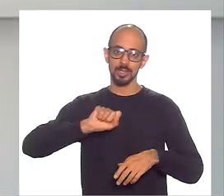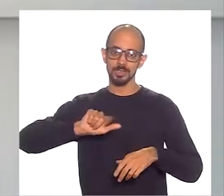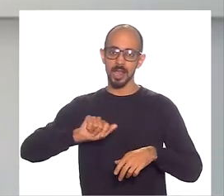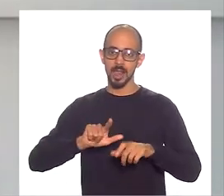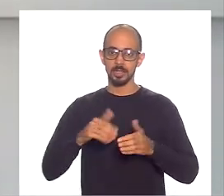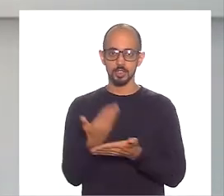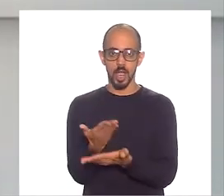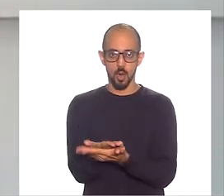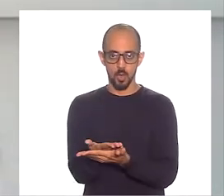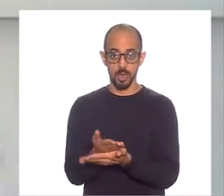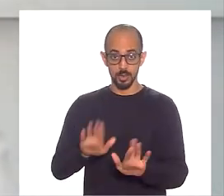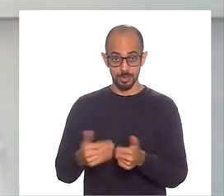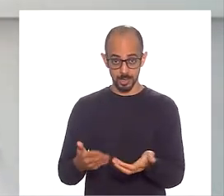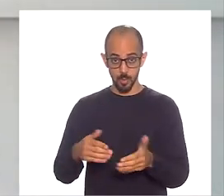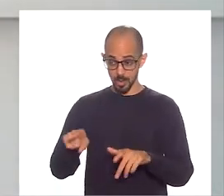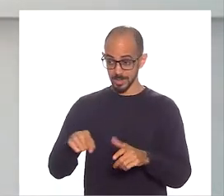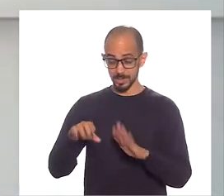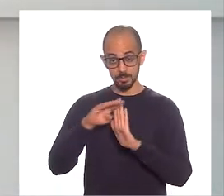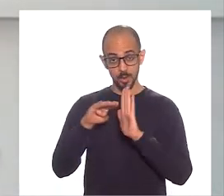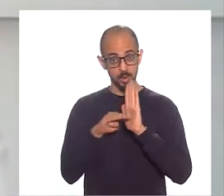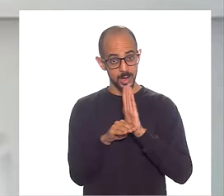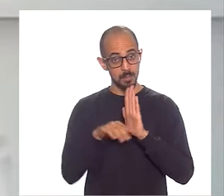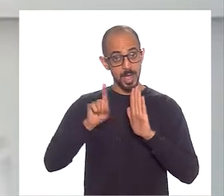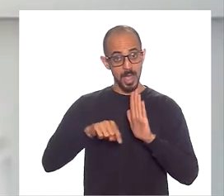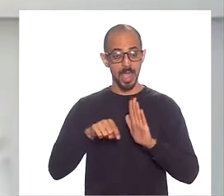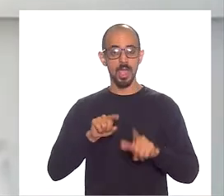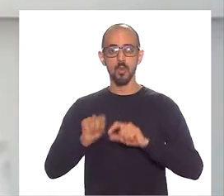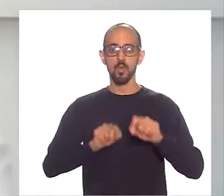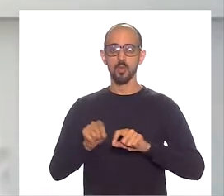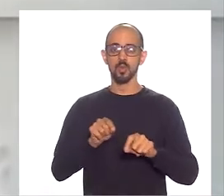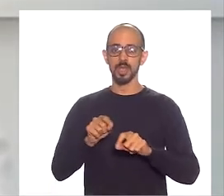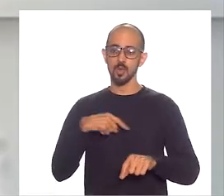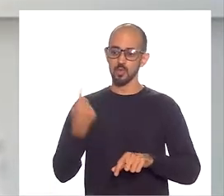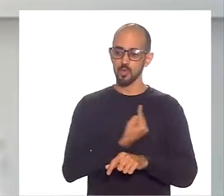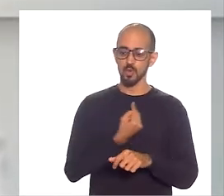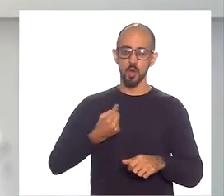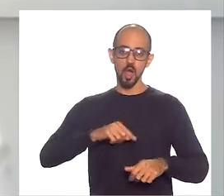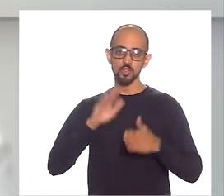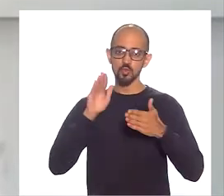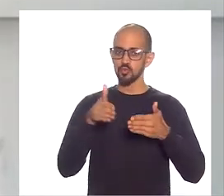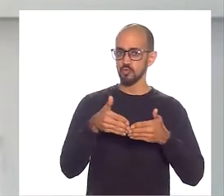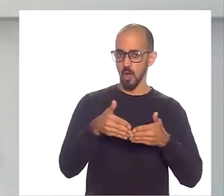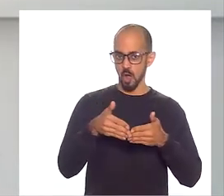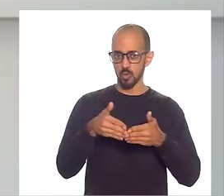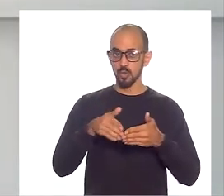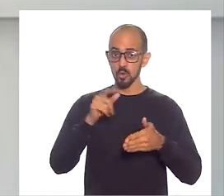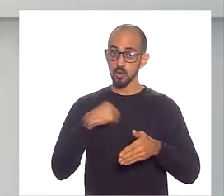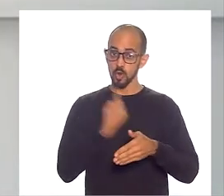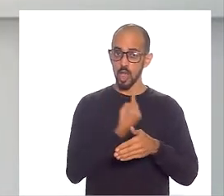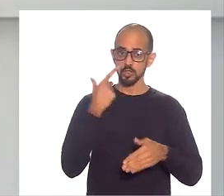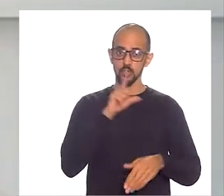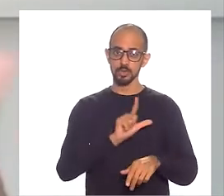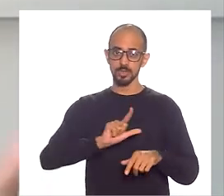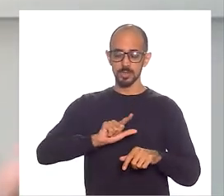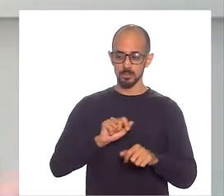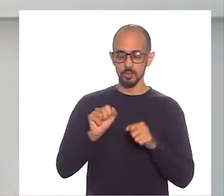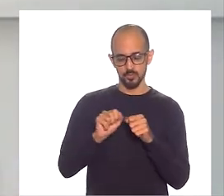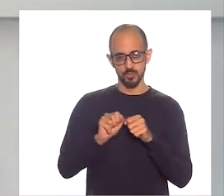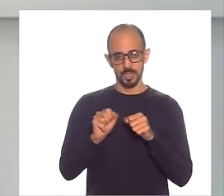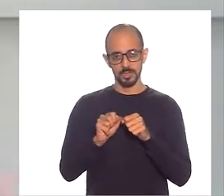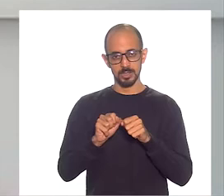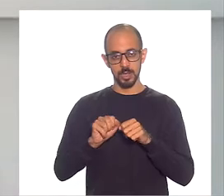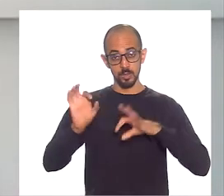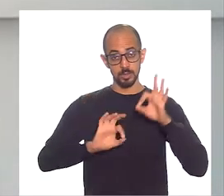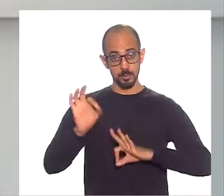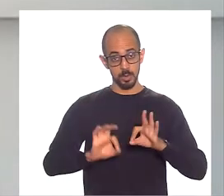Então, a Trilha é hoje, para nós, o nosso grande foco. A gente conseguiu já escalar ela. Nosso projeto